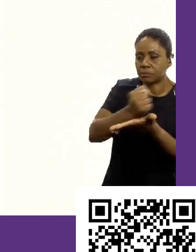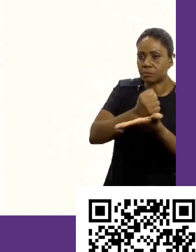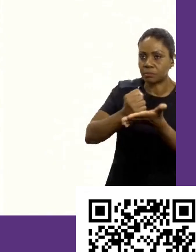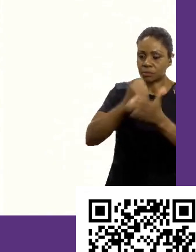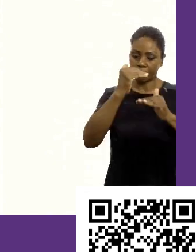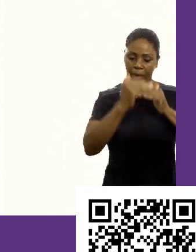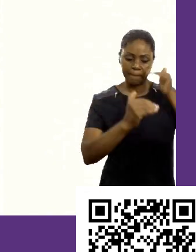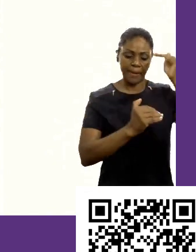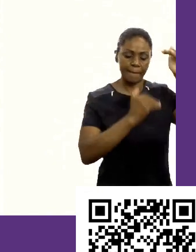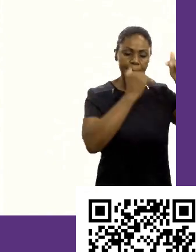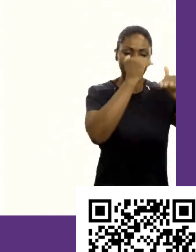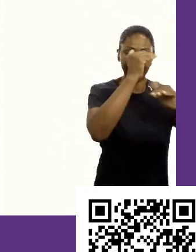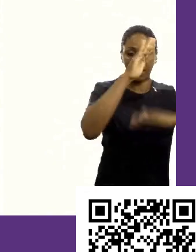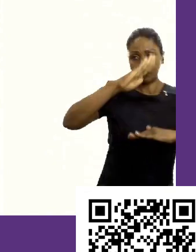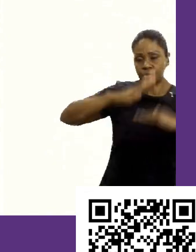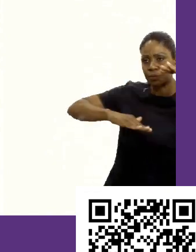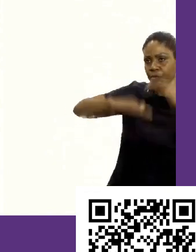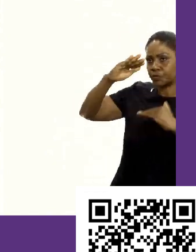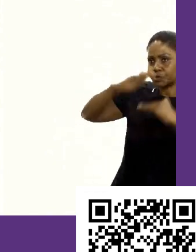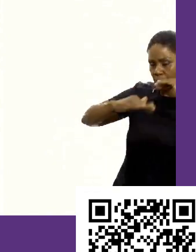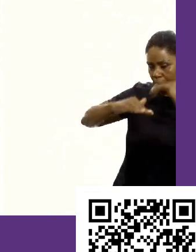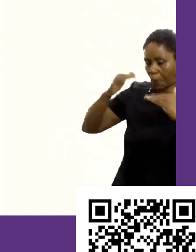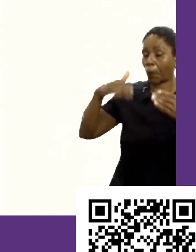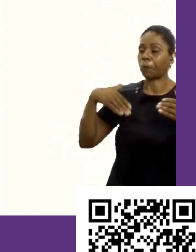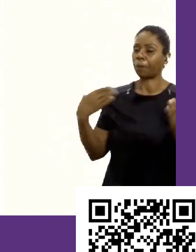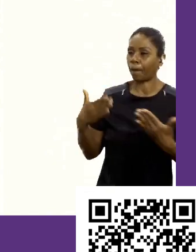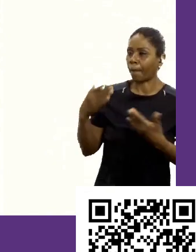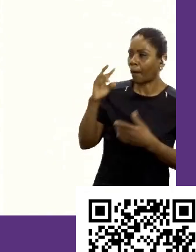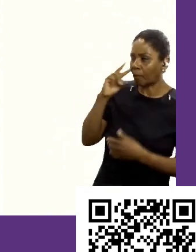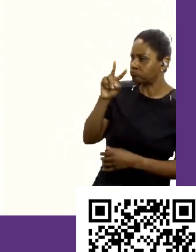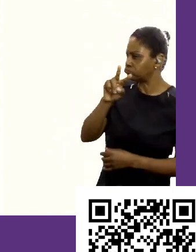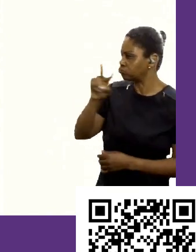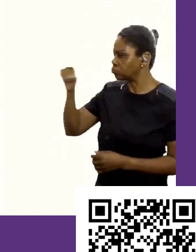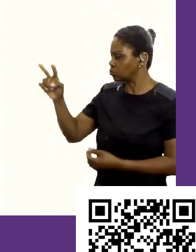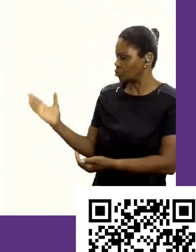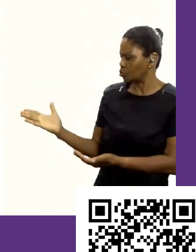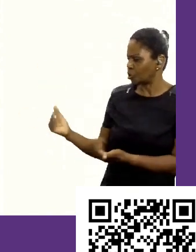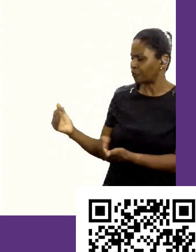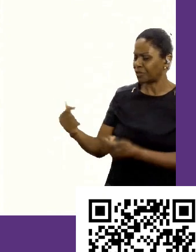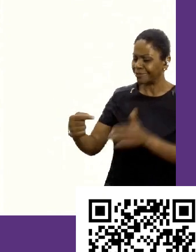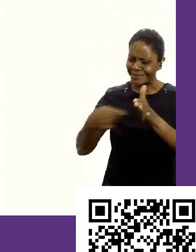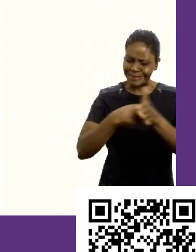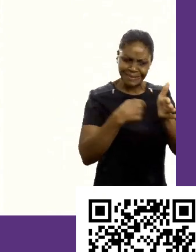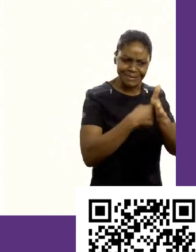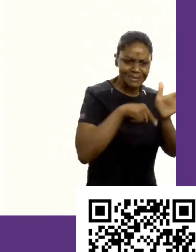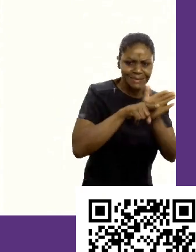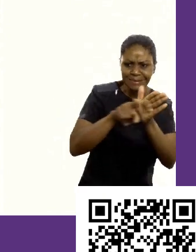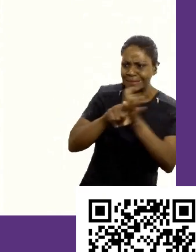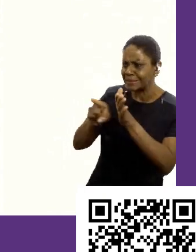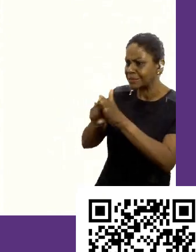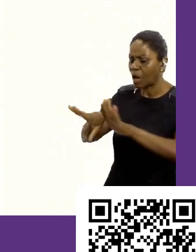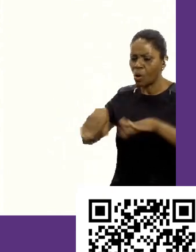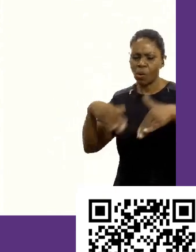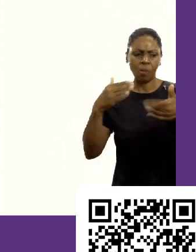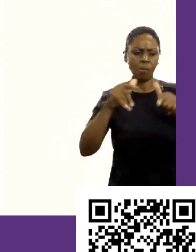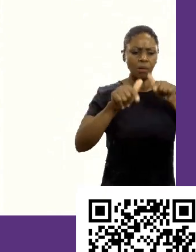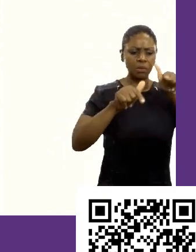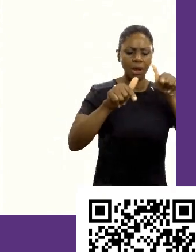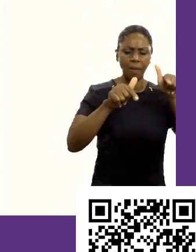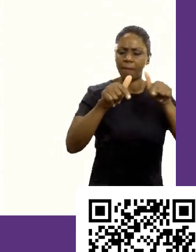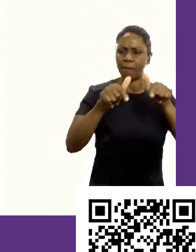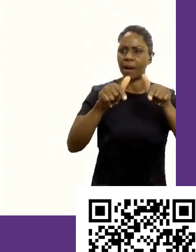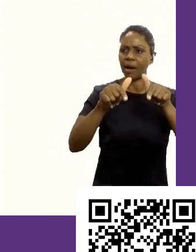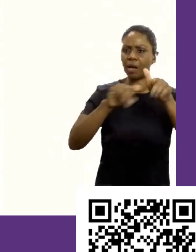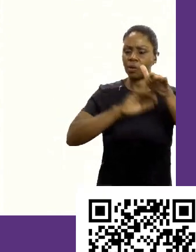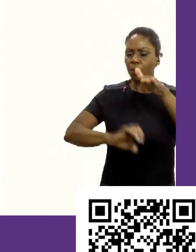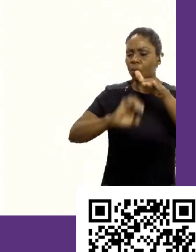carreira. Eu vejo muito jovem se perguntando, Mariana, qual é o emprego que eu quero ter? Qual é o